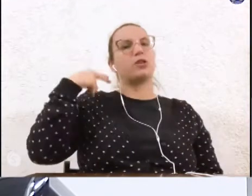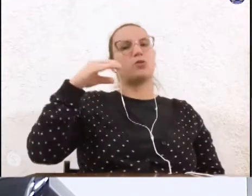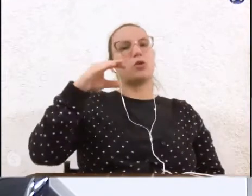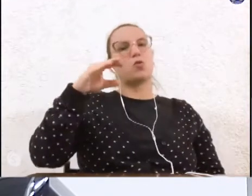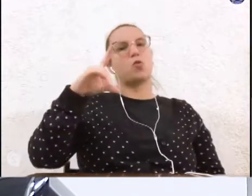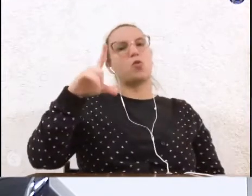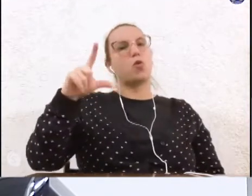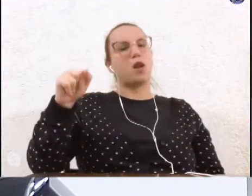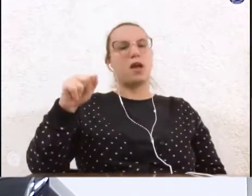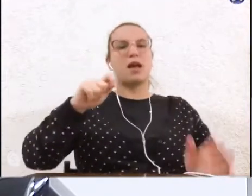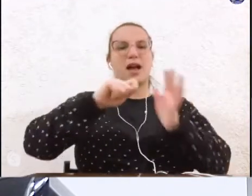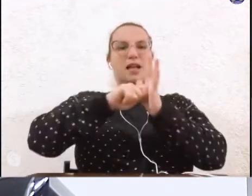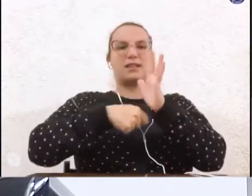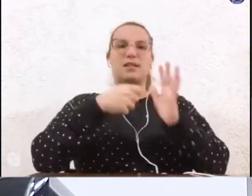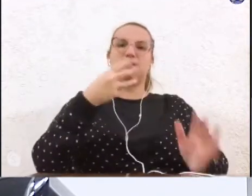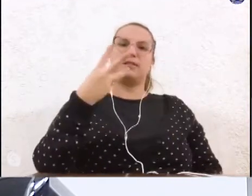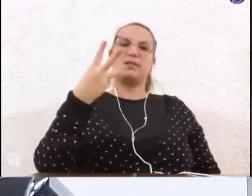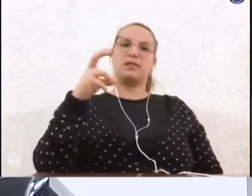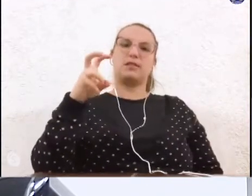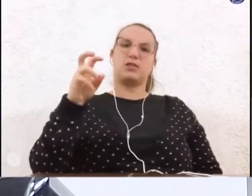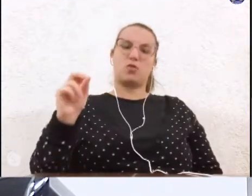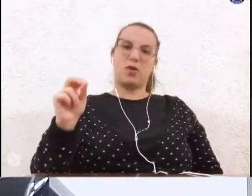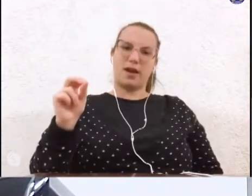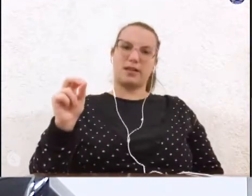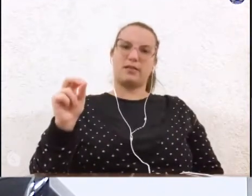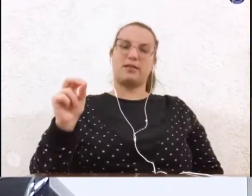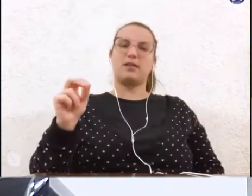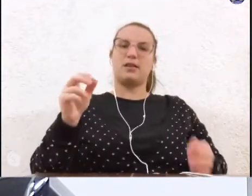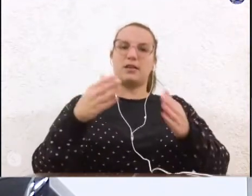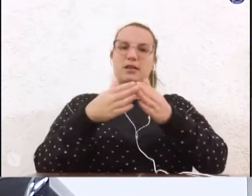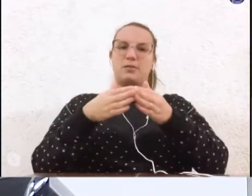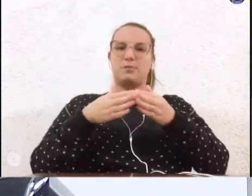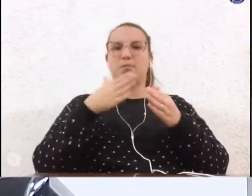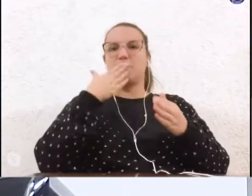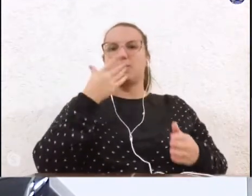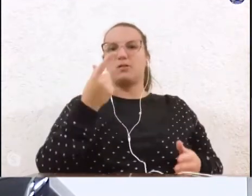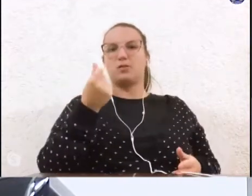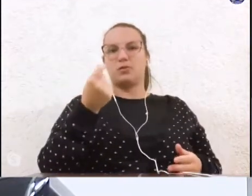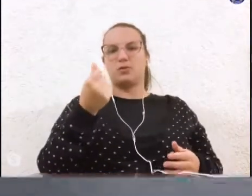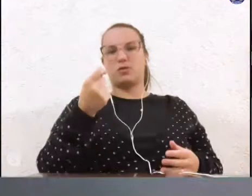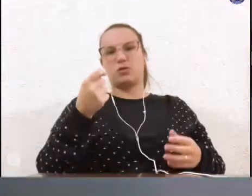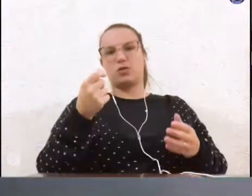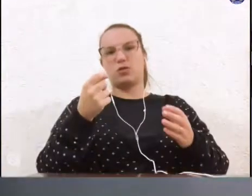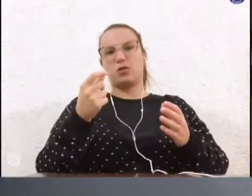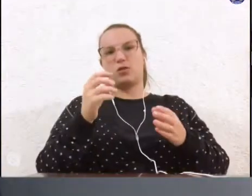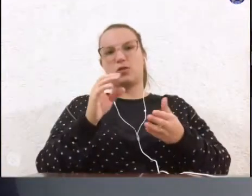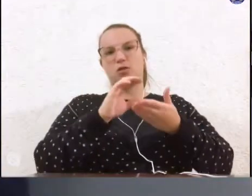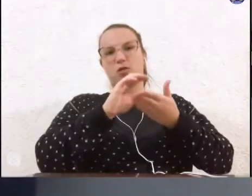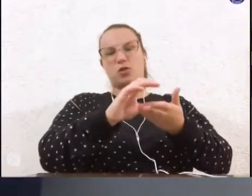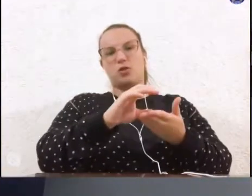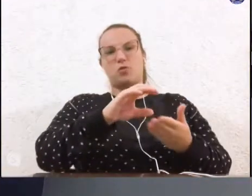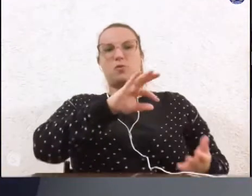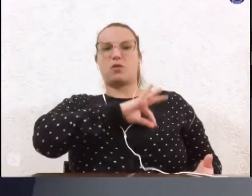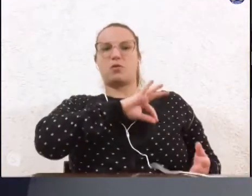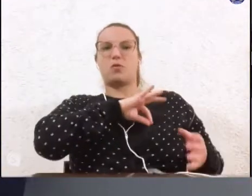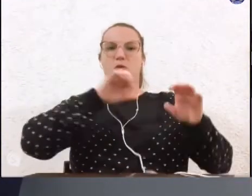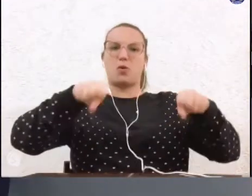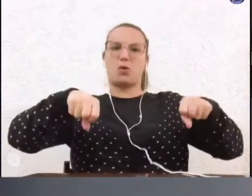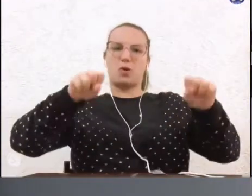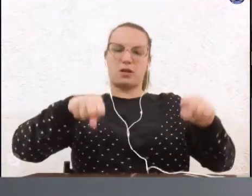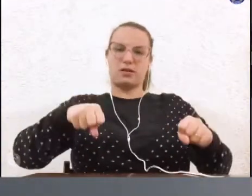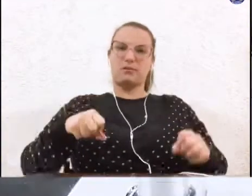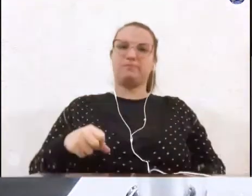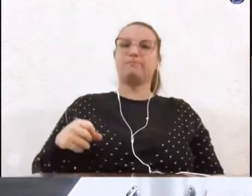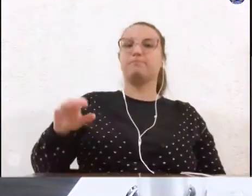assinar o requerimento 350 que faz solicitação de verbo para a Guarda Civil Municipal. Tem a palavra pela ordem, vereadora Alessandra Luqueza.